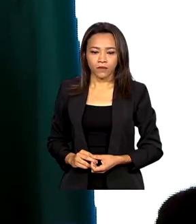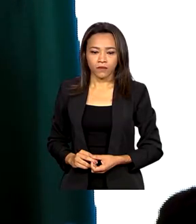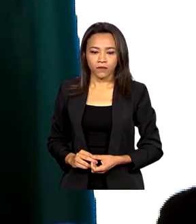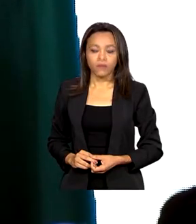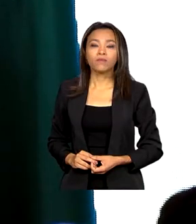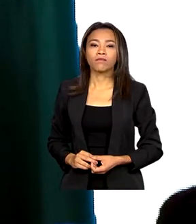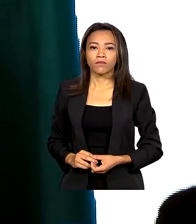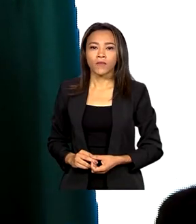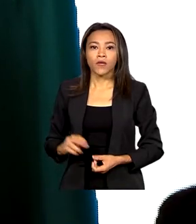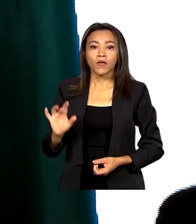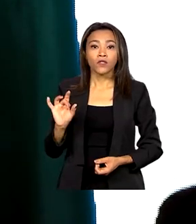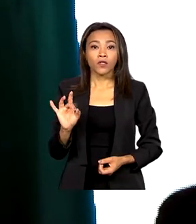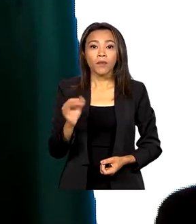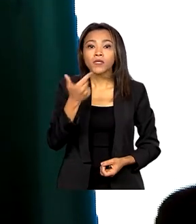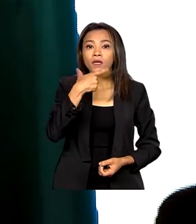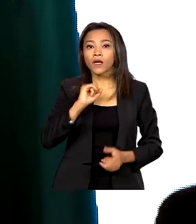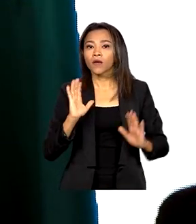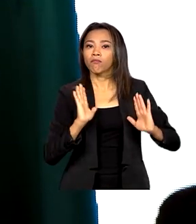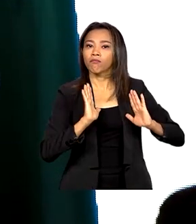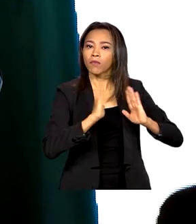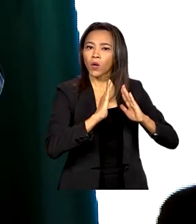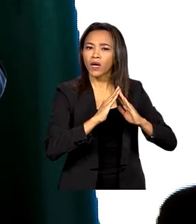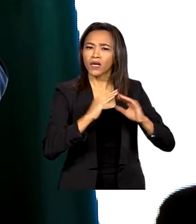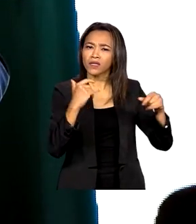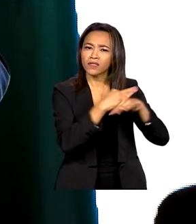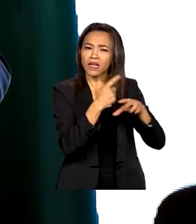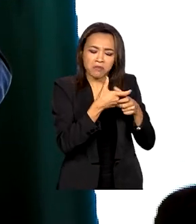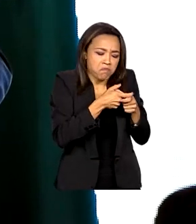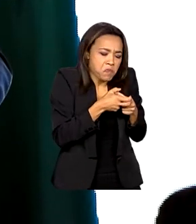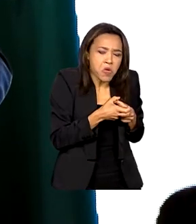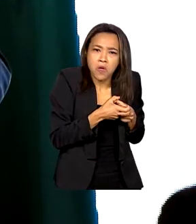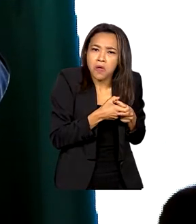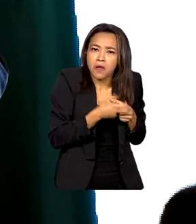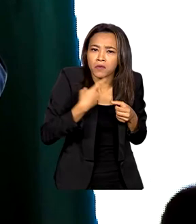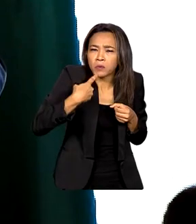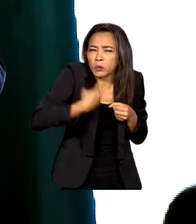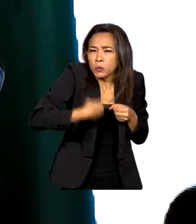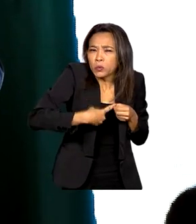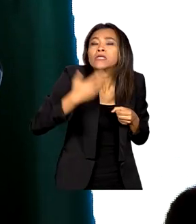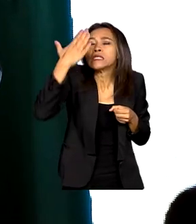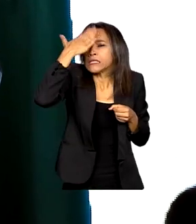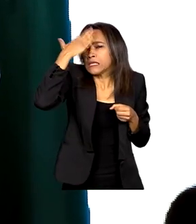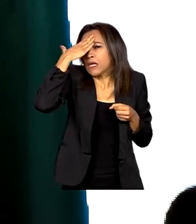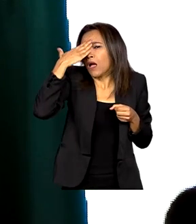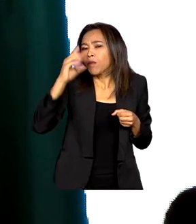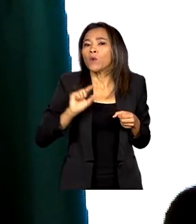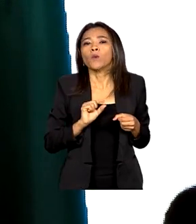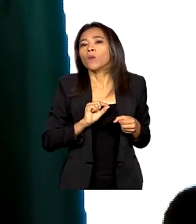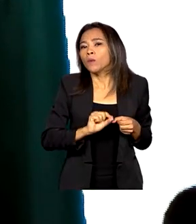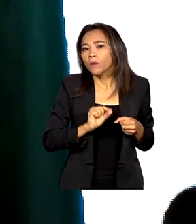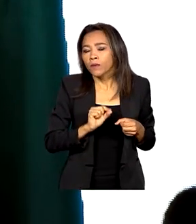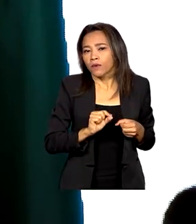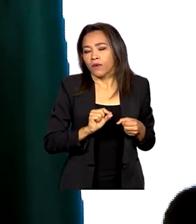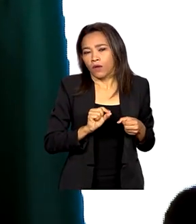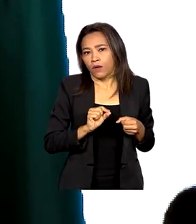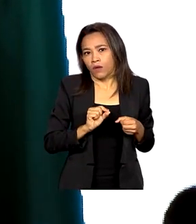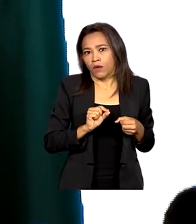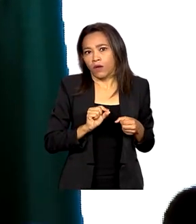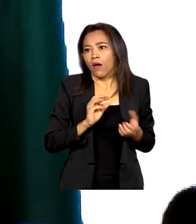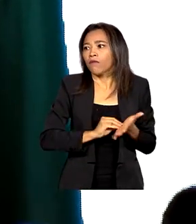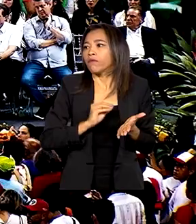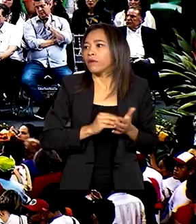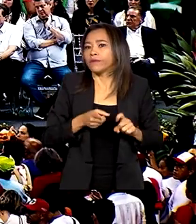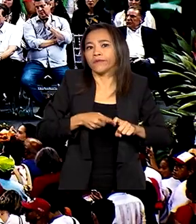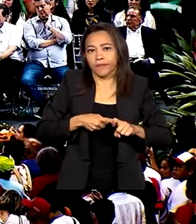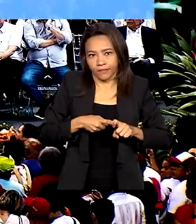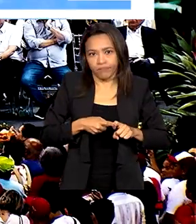Somente quem mora nas cidades pequenas do interior sabe o que é a ausência de um